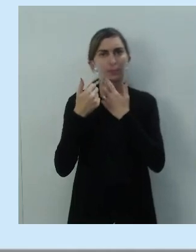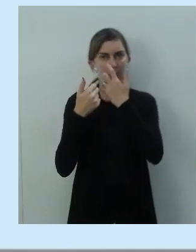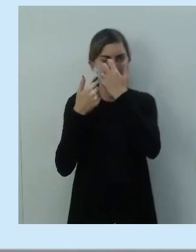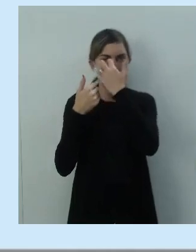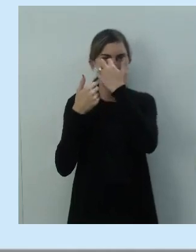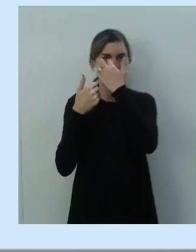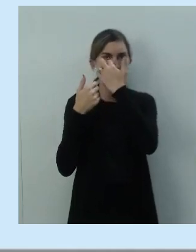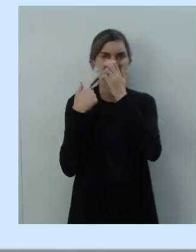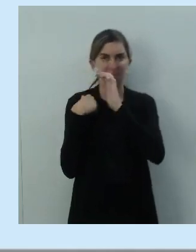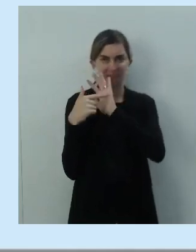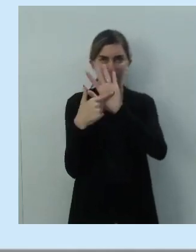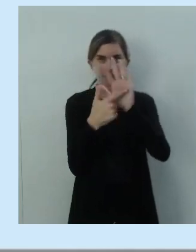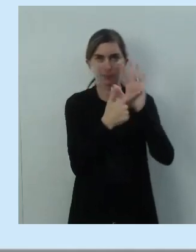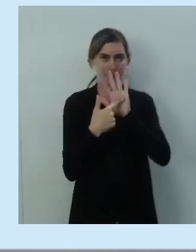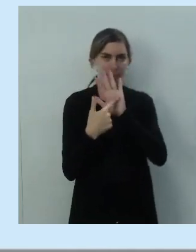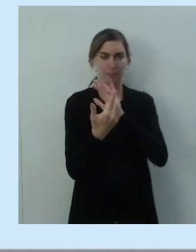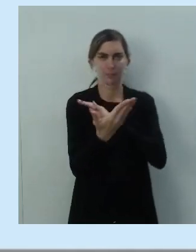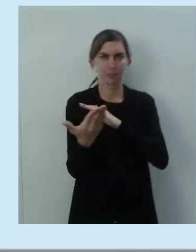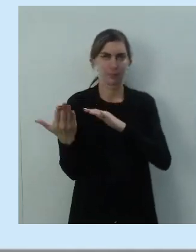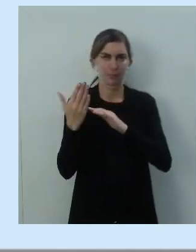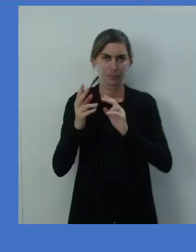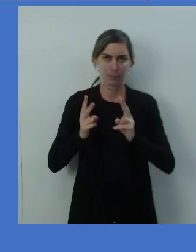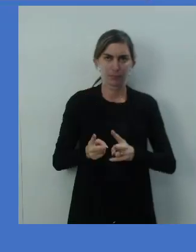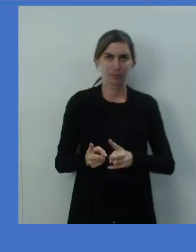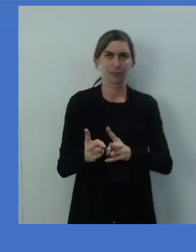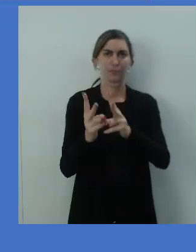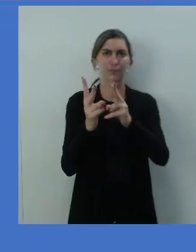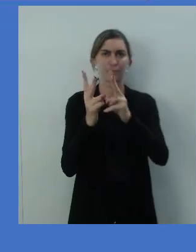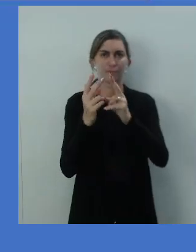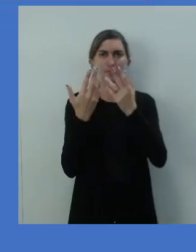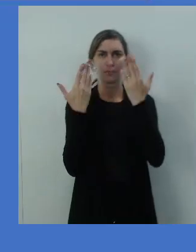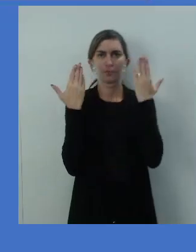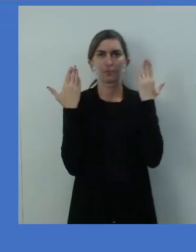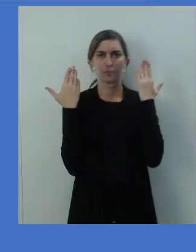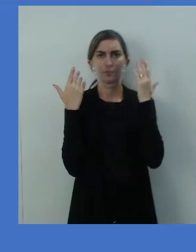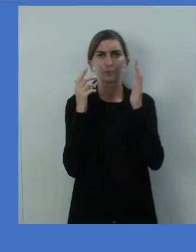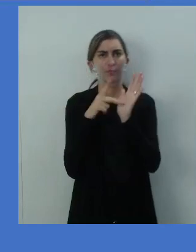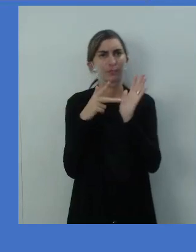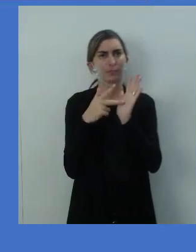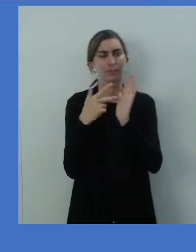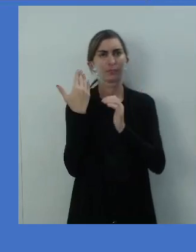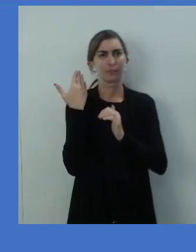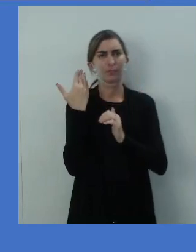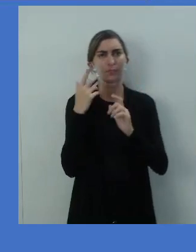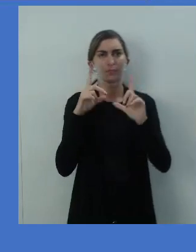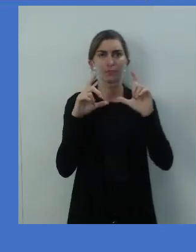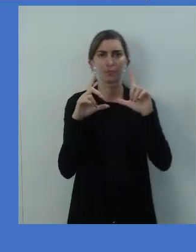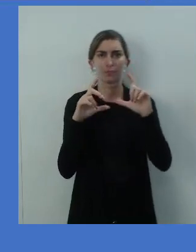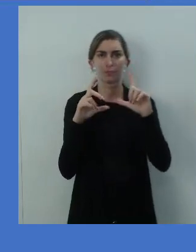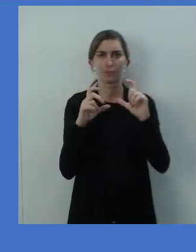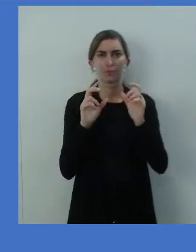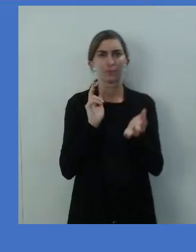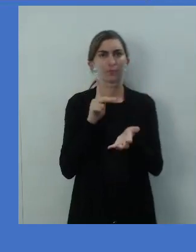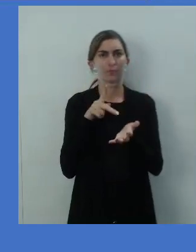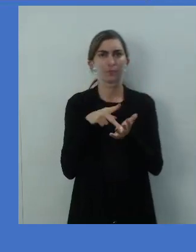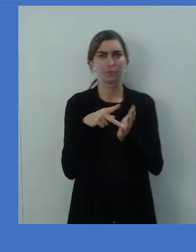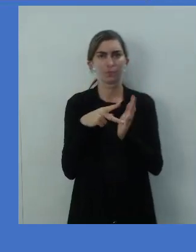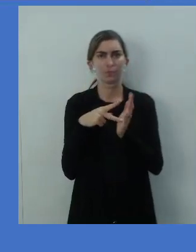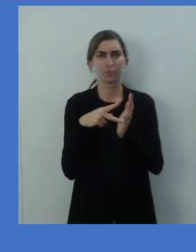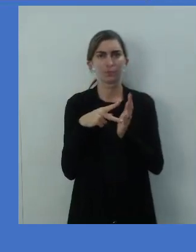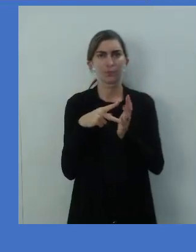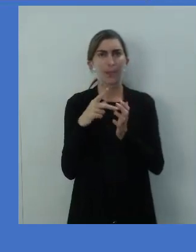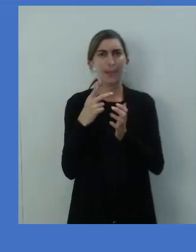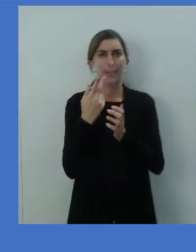eu vou mostrar aí na sequência, né? Essa, na verdade, é a imagem original de